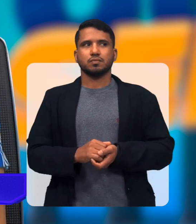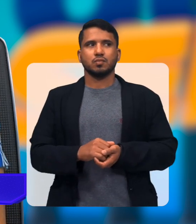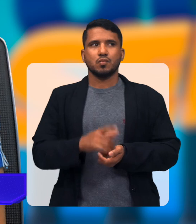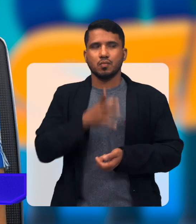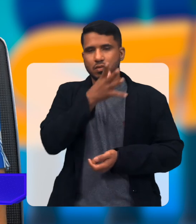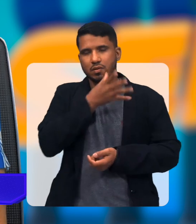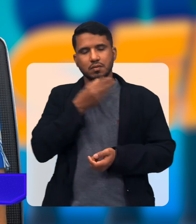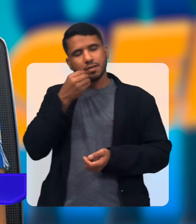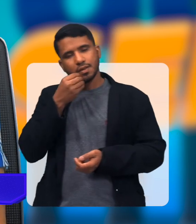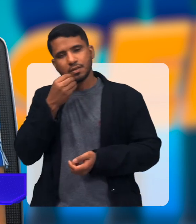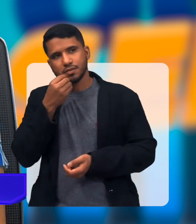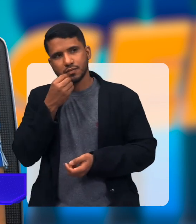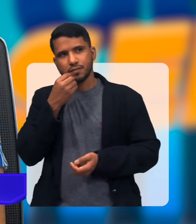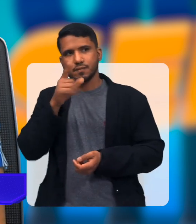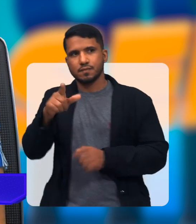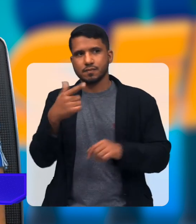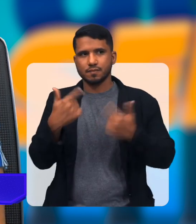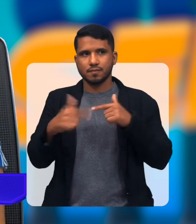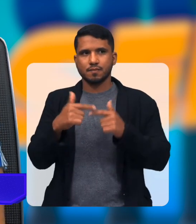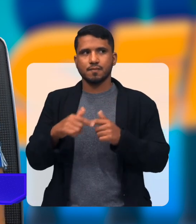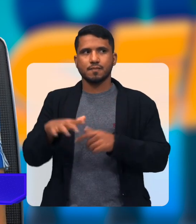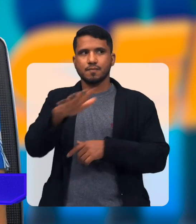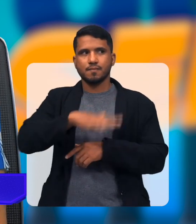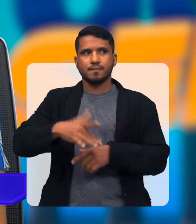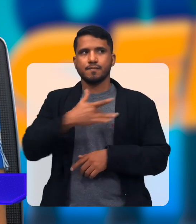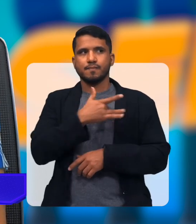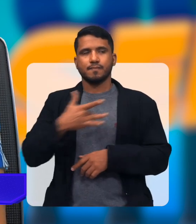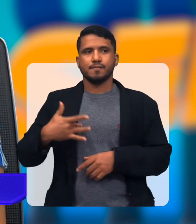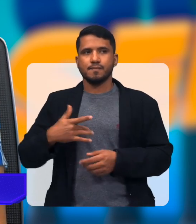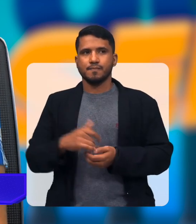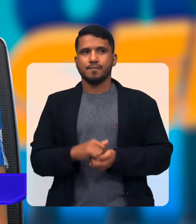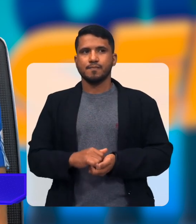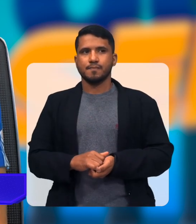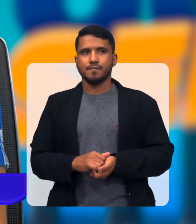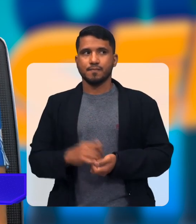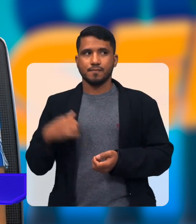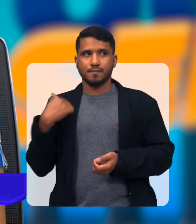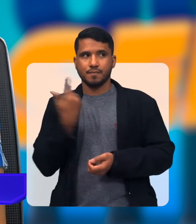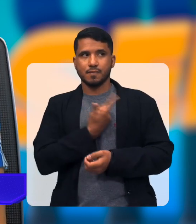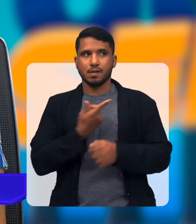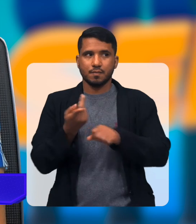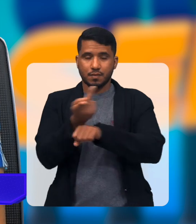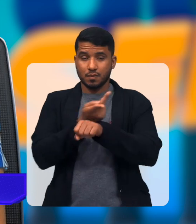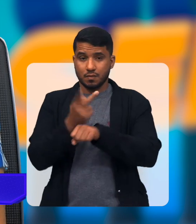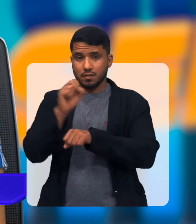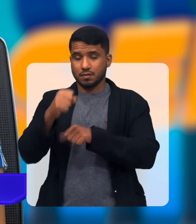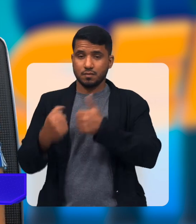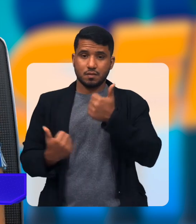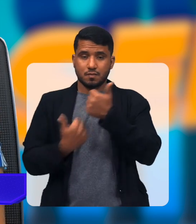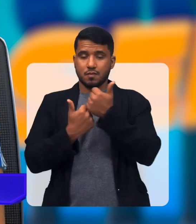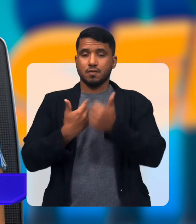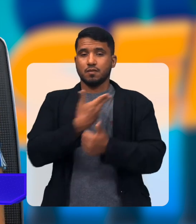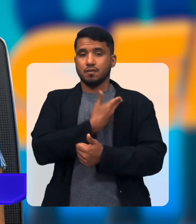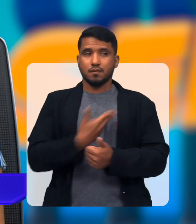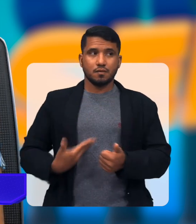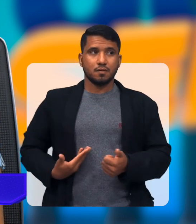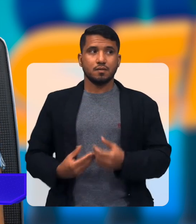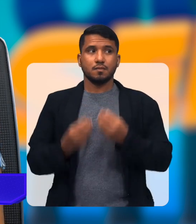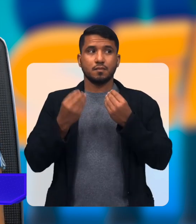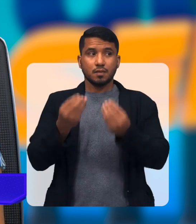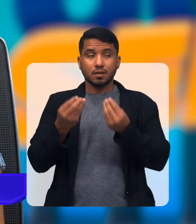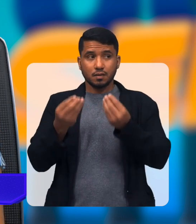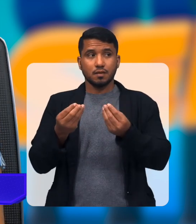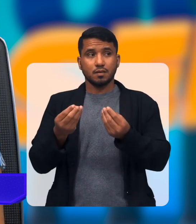Eficiência Essa... Esse trabalho Na parte Da saúde E a gente Busca aí O apoio Do poder